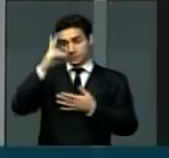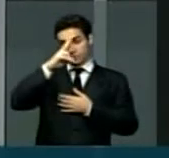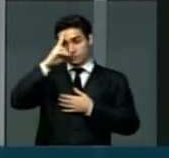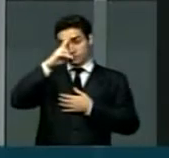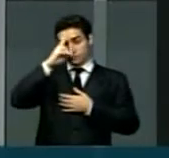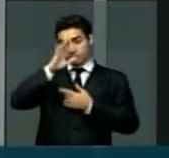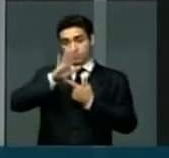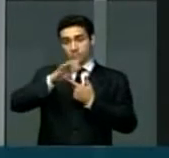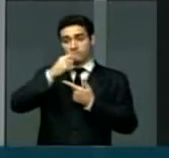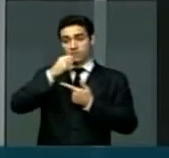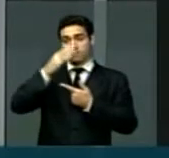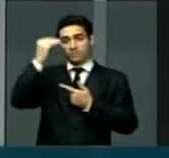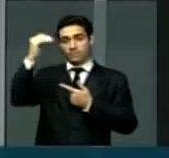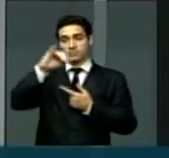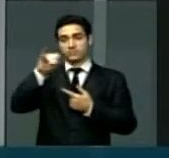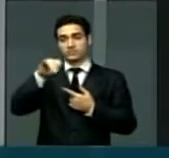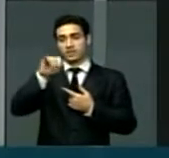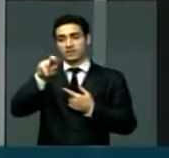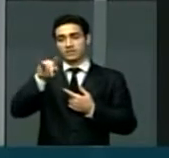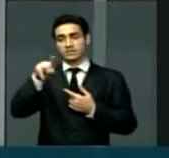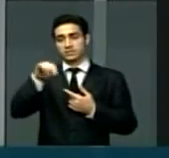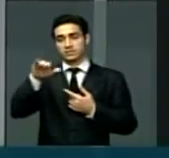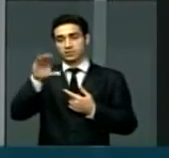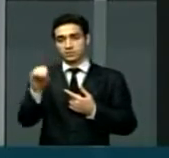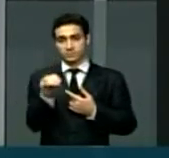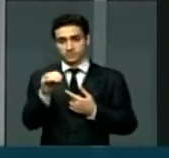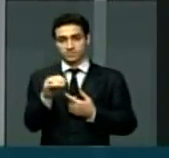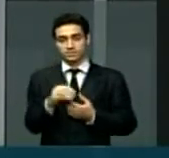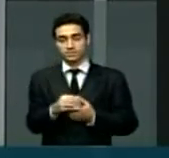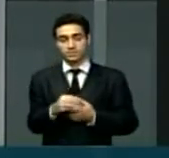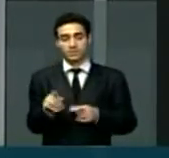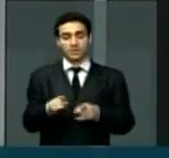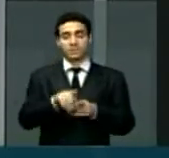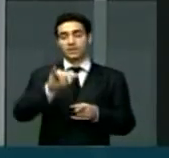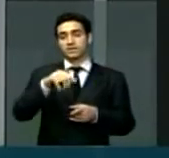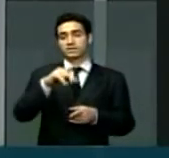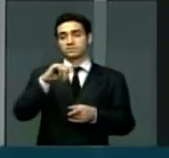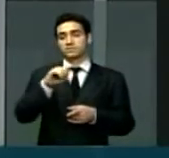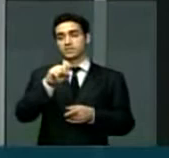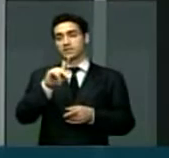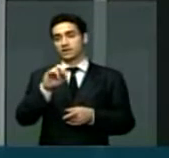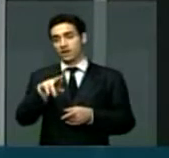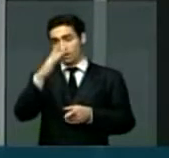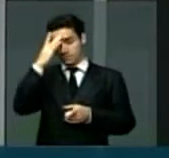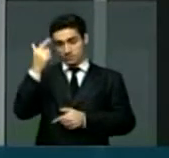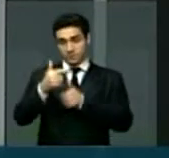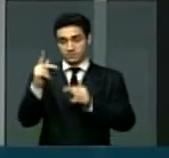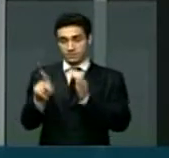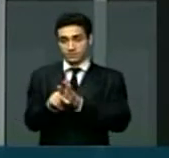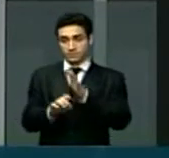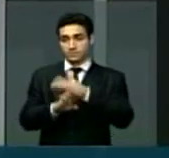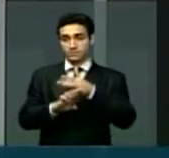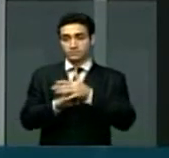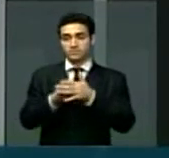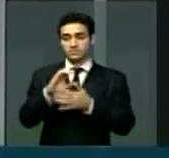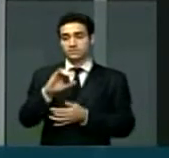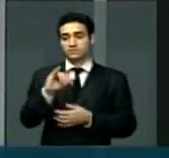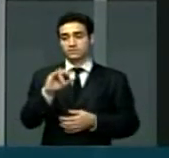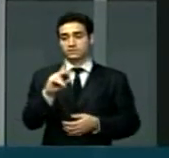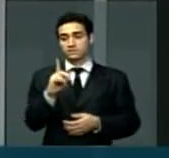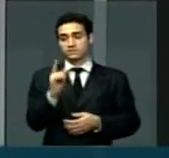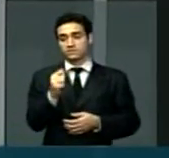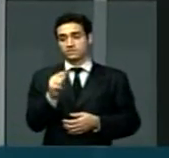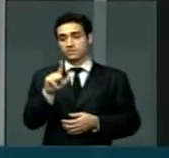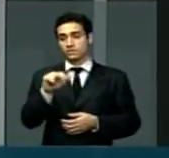apresentador popular Jaizinho, Inspirar, que é um programa destinado a empreendedores, apresentado por Cidinha Marques,